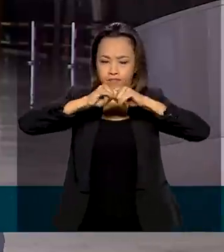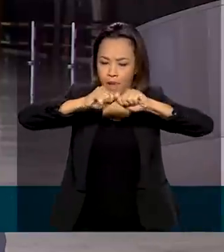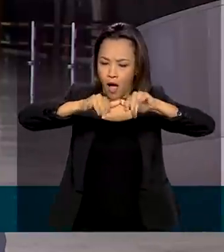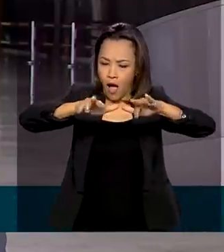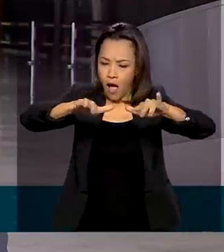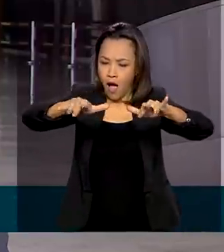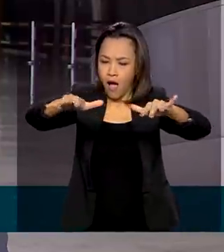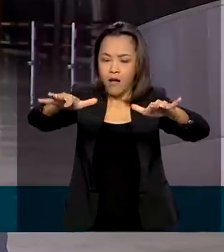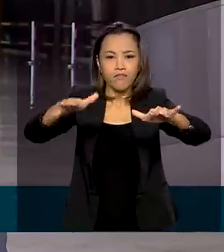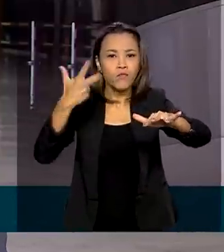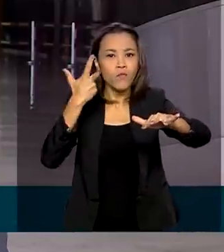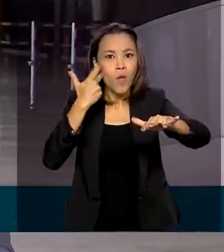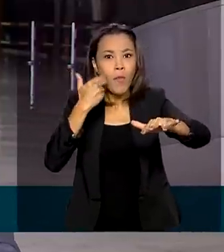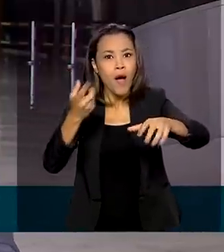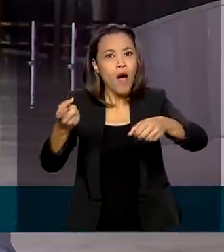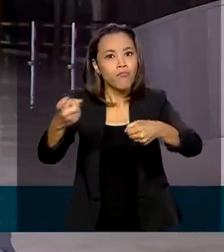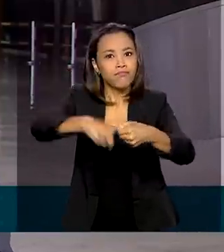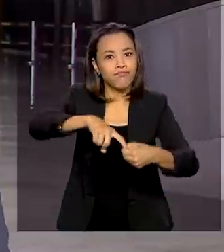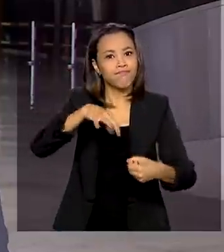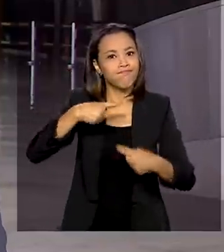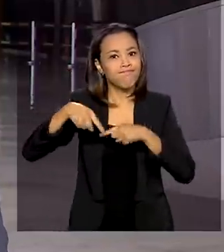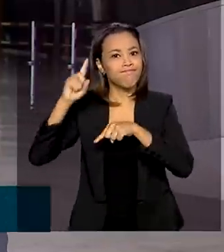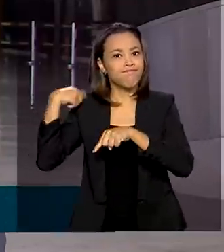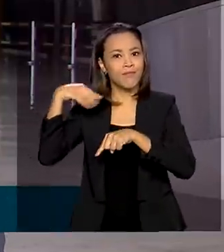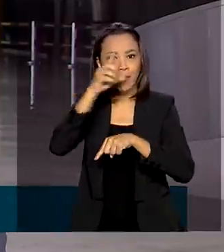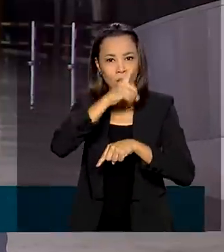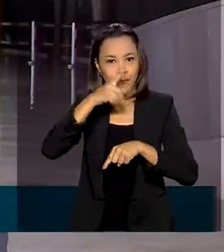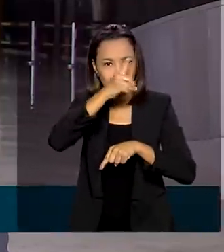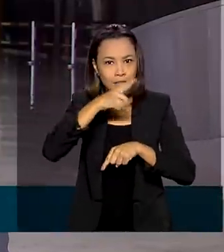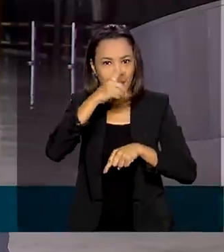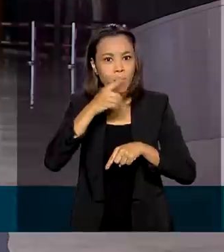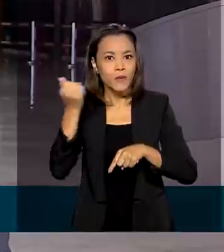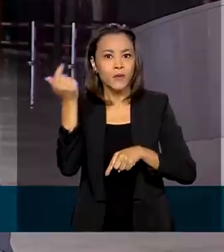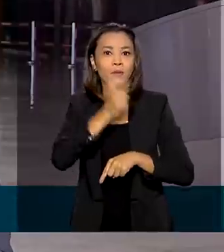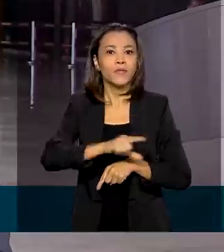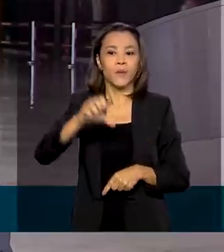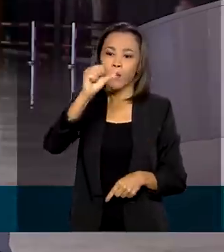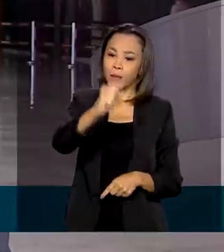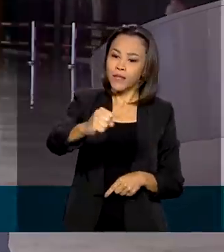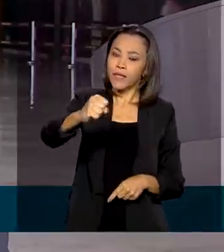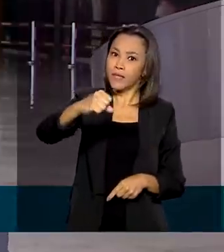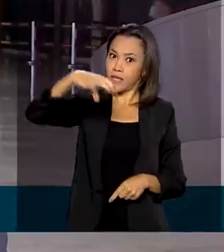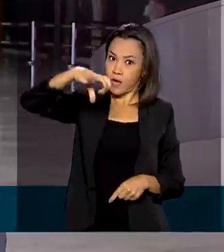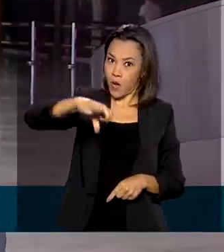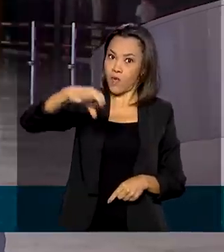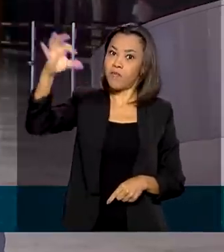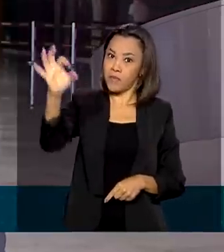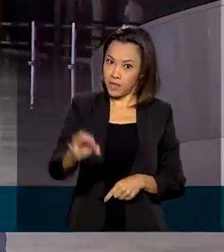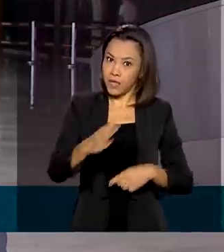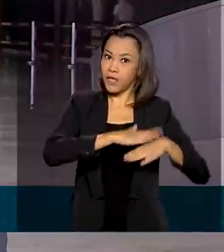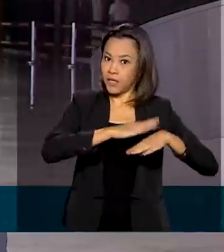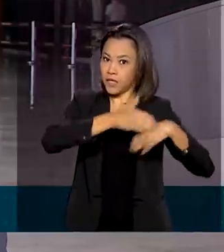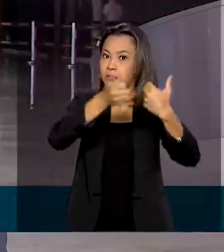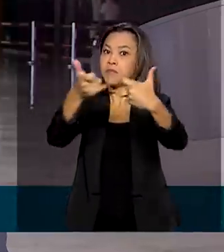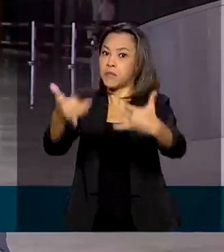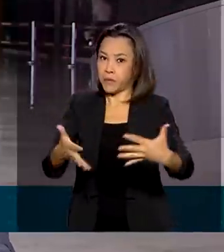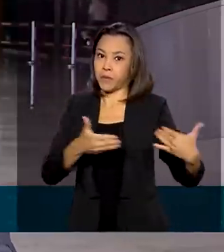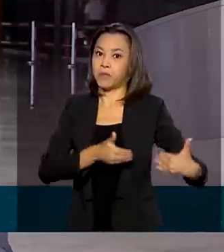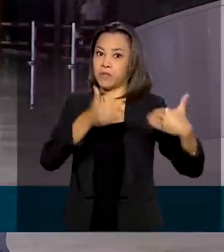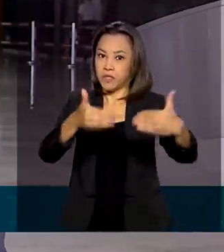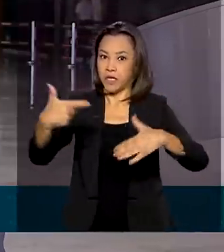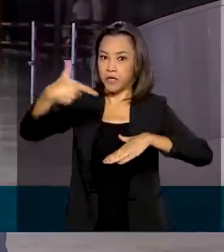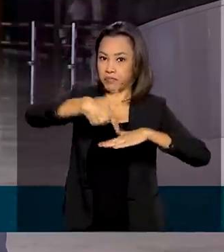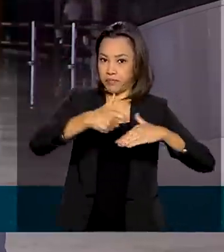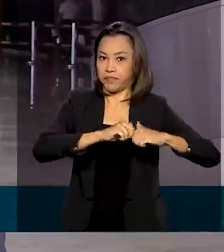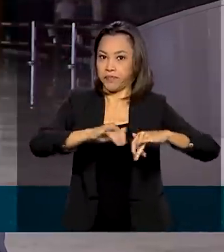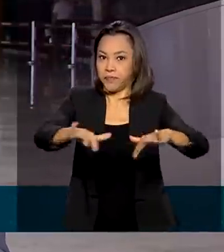normalidade neste domingo. E o atendimento chegou a 89% da carga média, segundo o Ministério de Minas e Energia. E